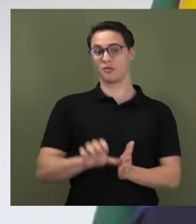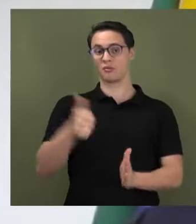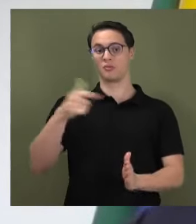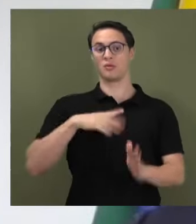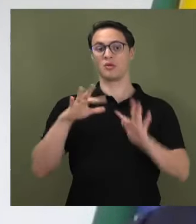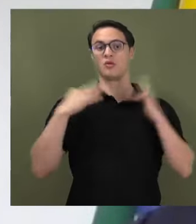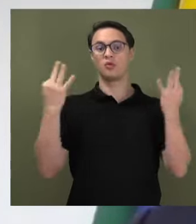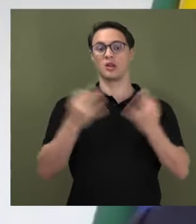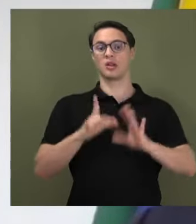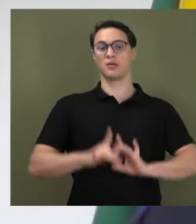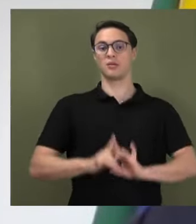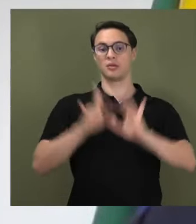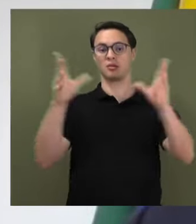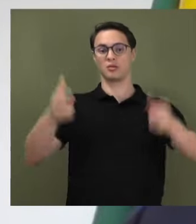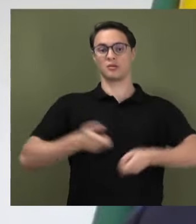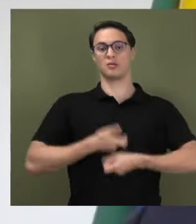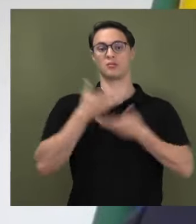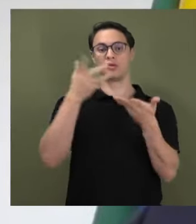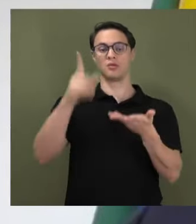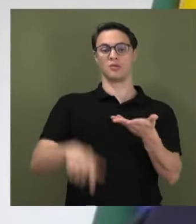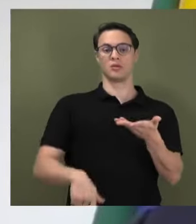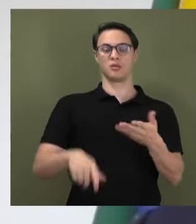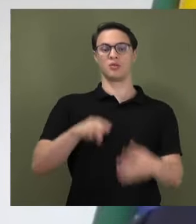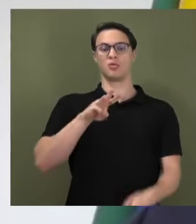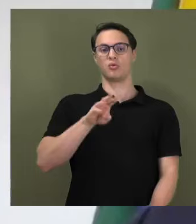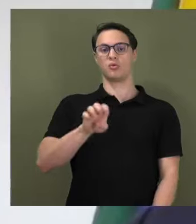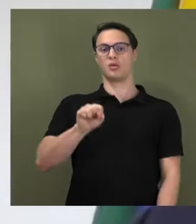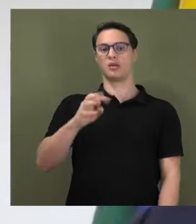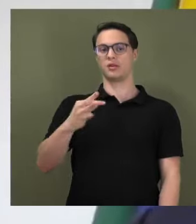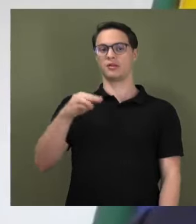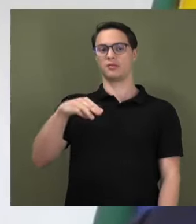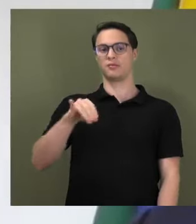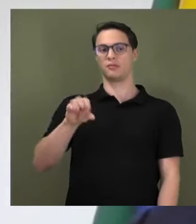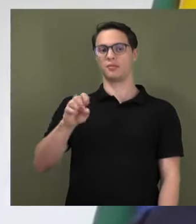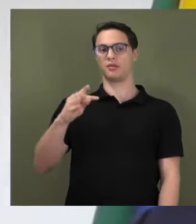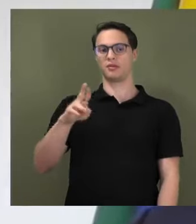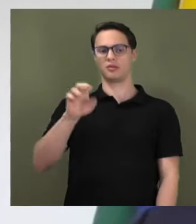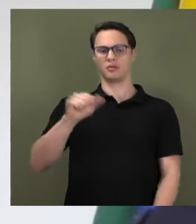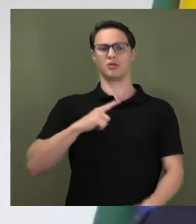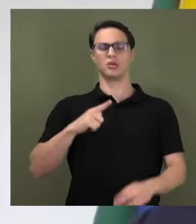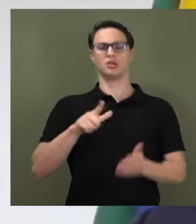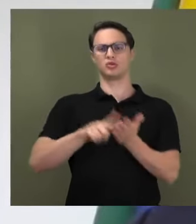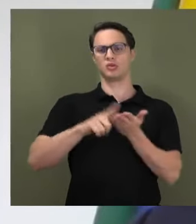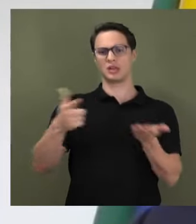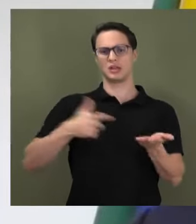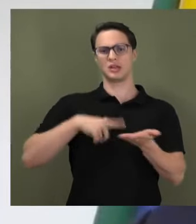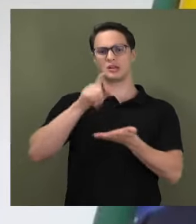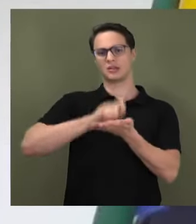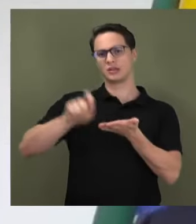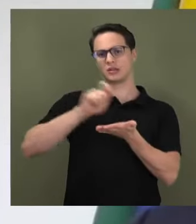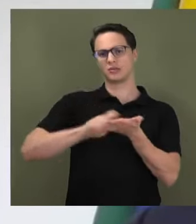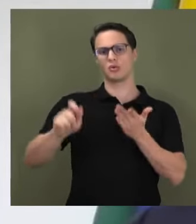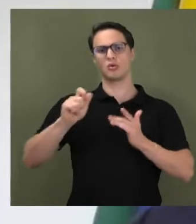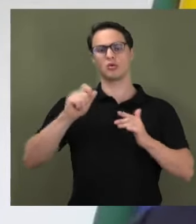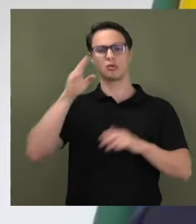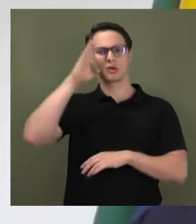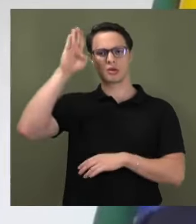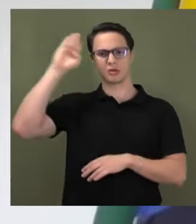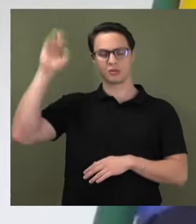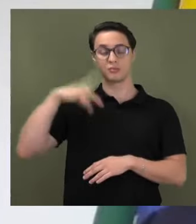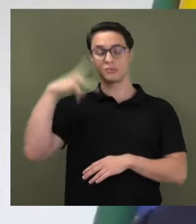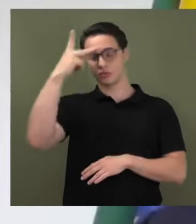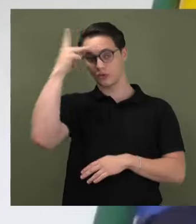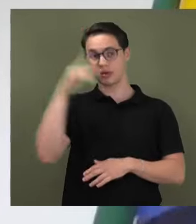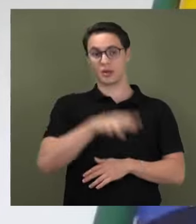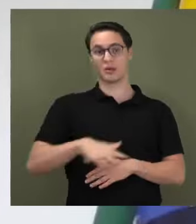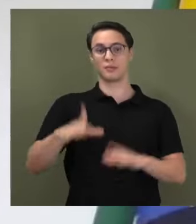de Expressão, conhecido como Fórum de Westminster, reunindo jornalistas, comunicadores, escritores, acadêmicos e artivistas